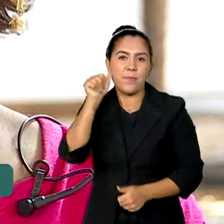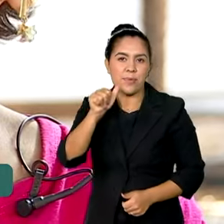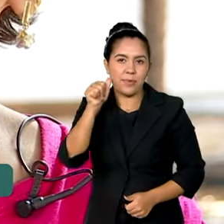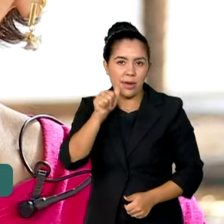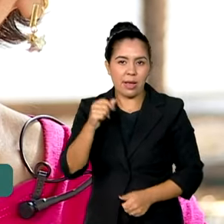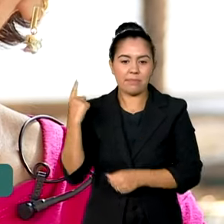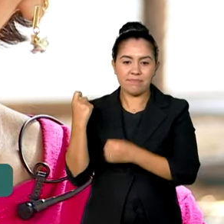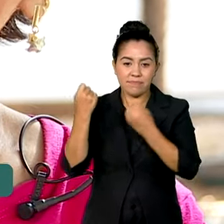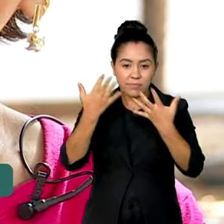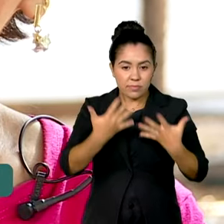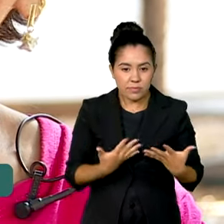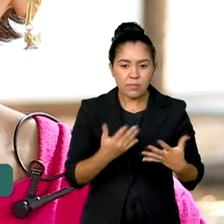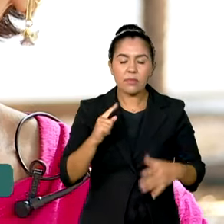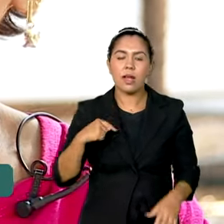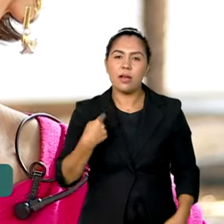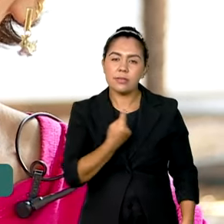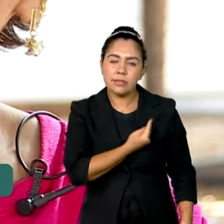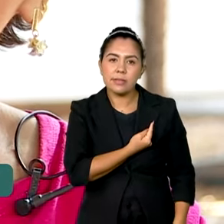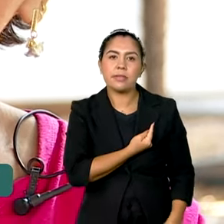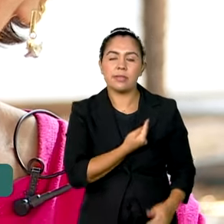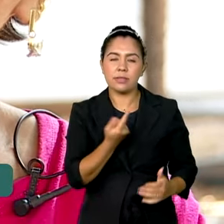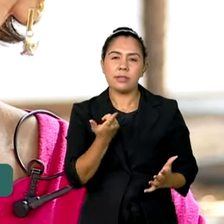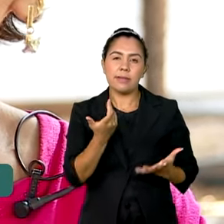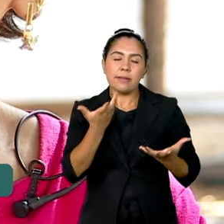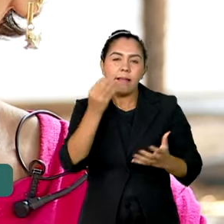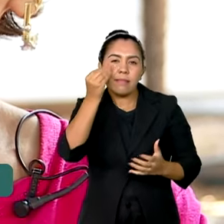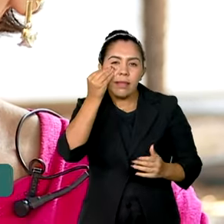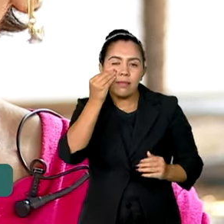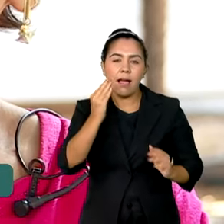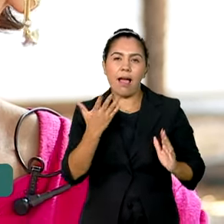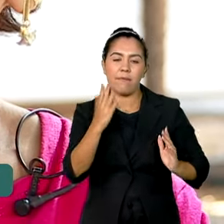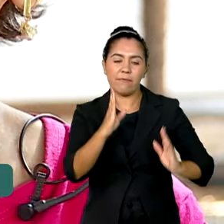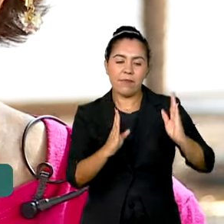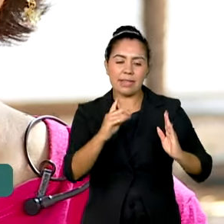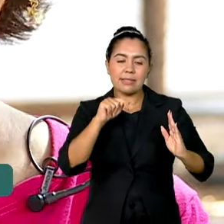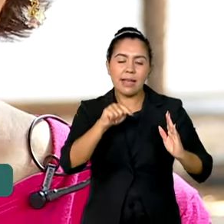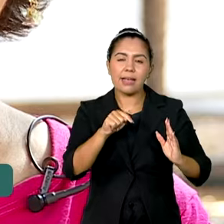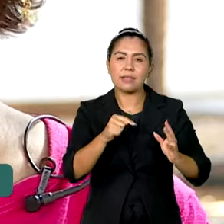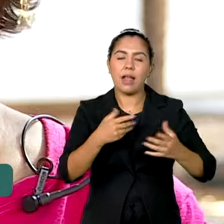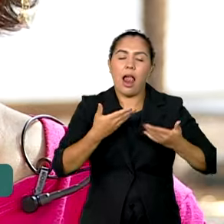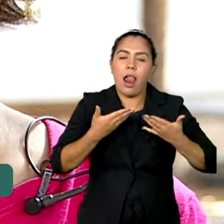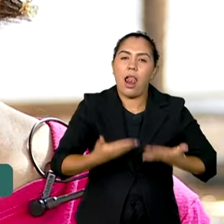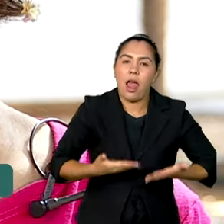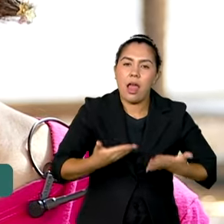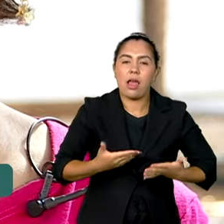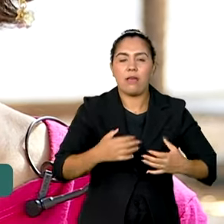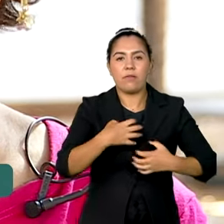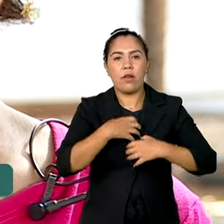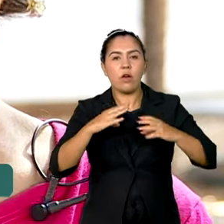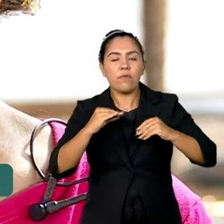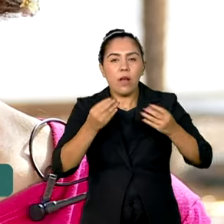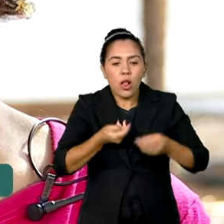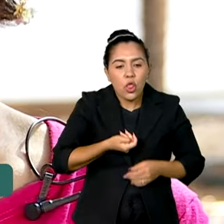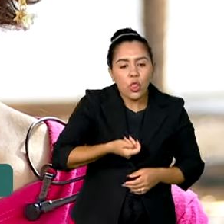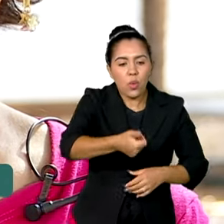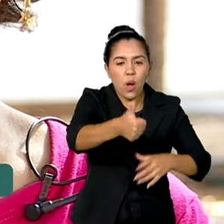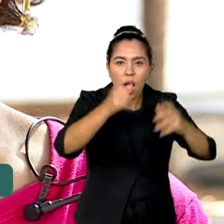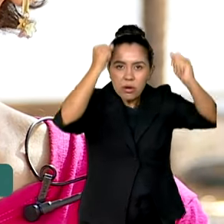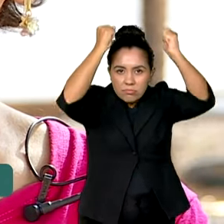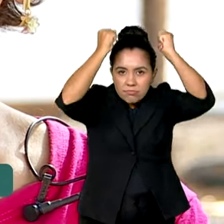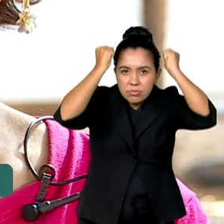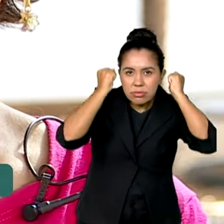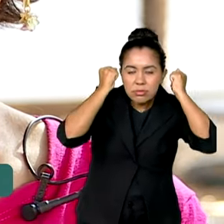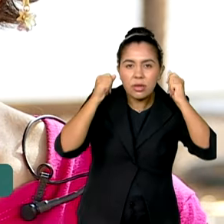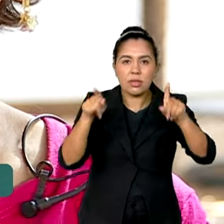A gente procura deixar essa fase mais leve, mais confortável. Ao doar uma peruca, ao doar uma prótese, um